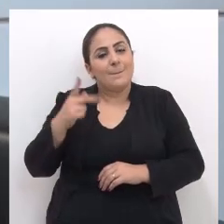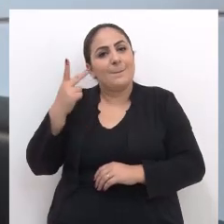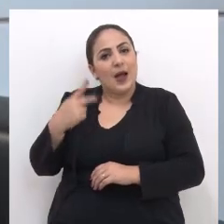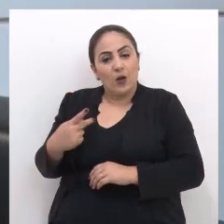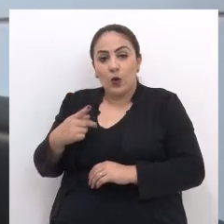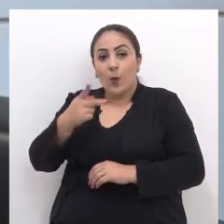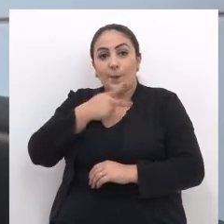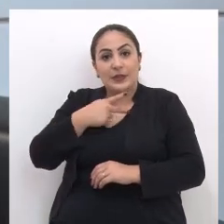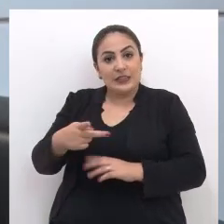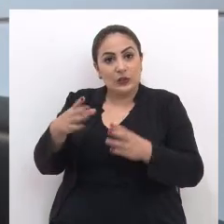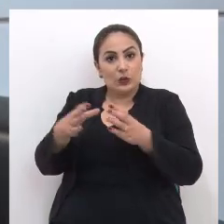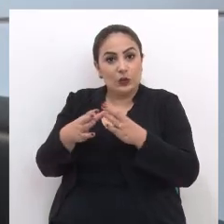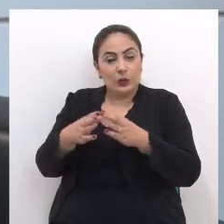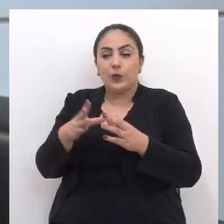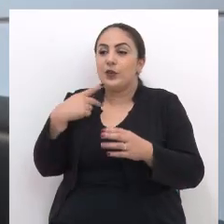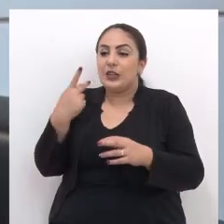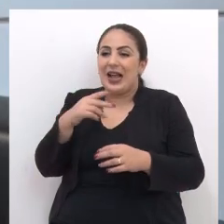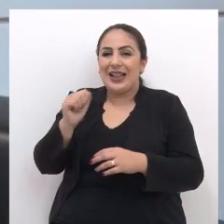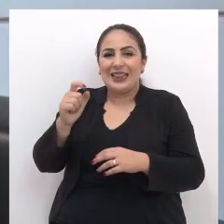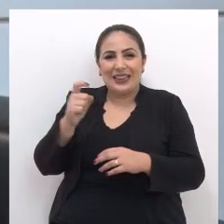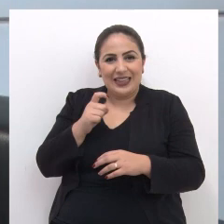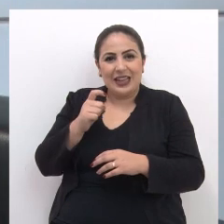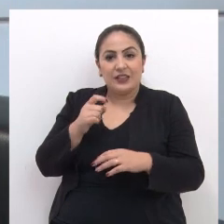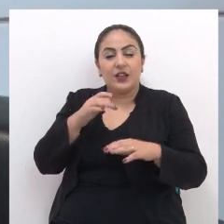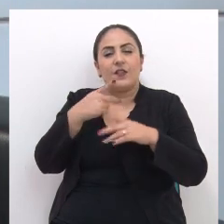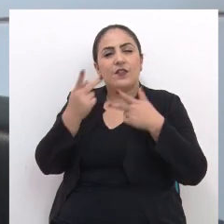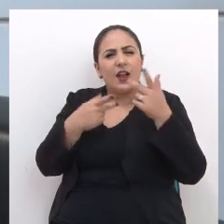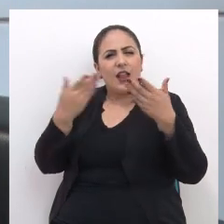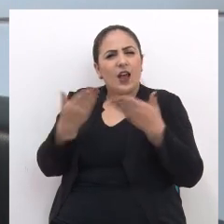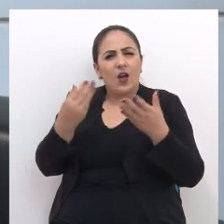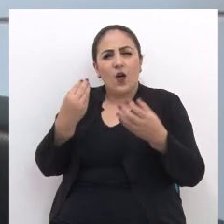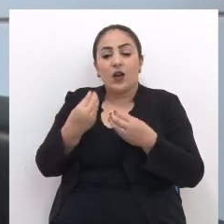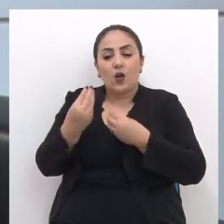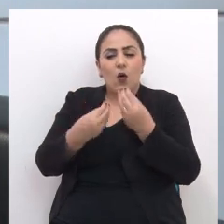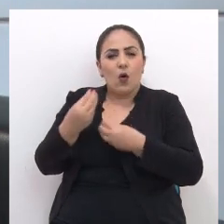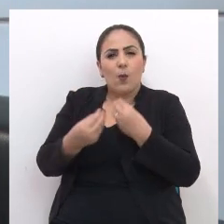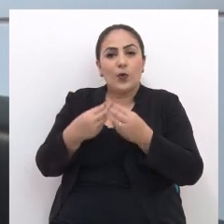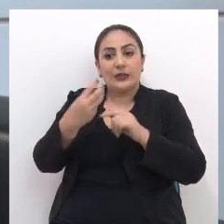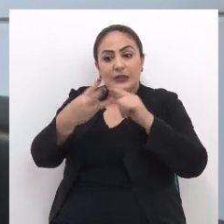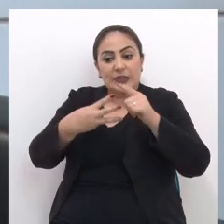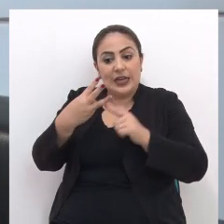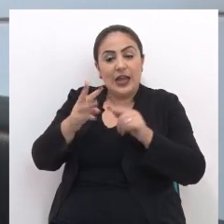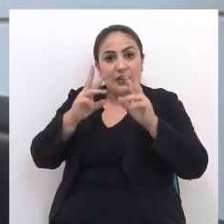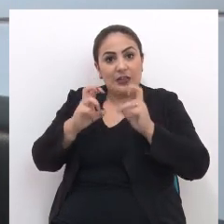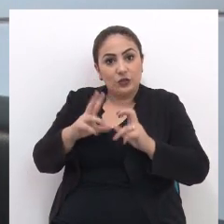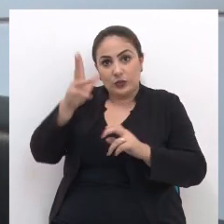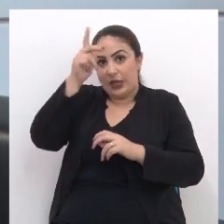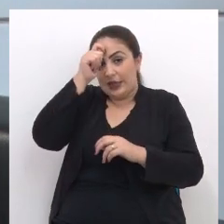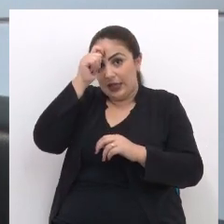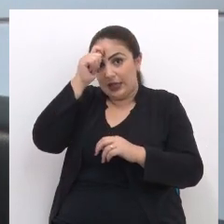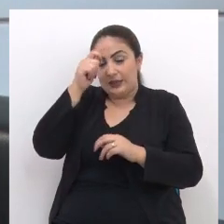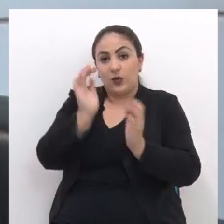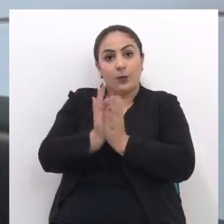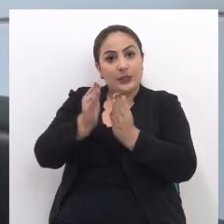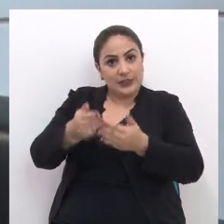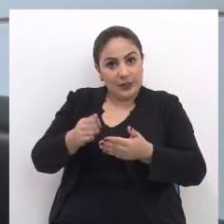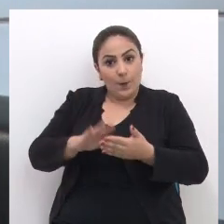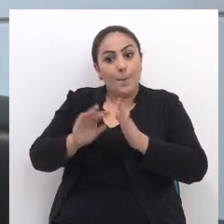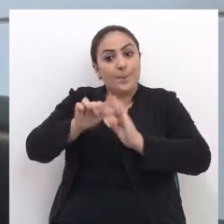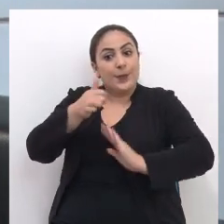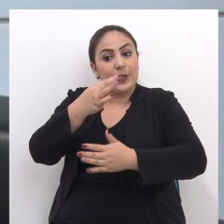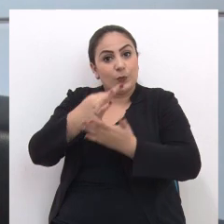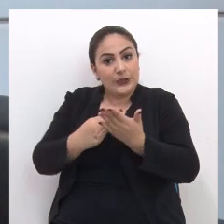mesmo, Paulo, o presidente do grupo, vereador Alex Necker Comenta agora o mérito de três matérias que passaram pela análise da comissão